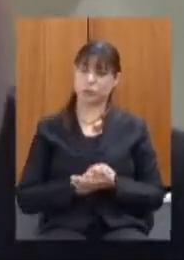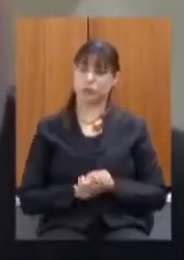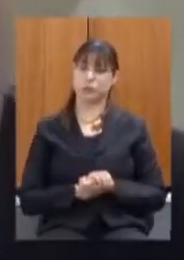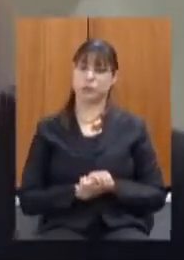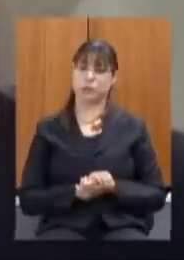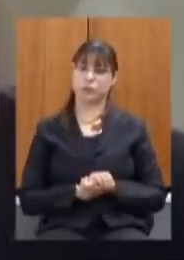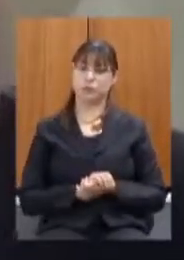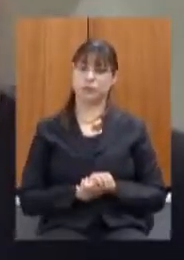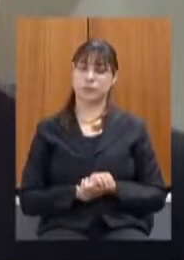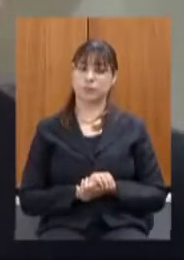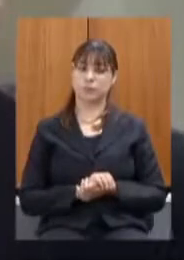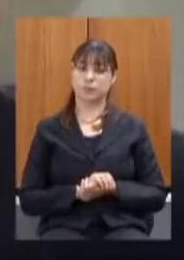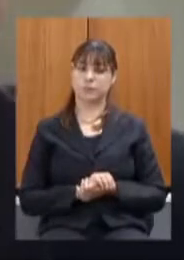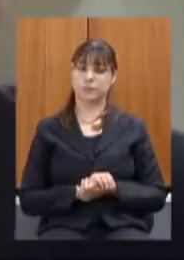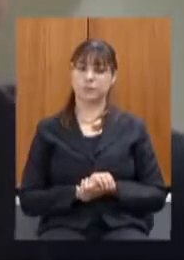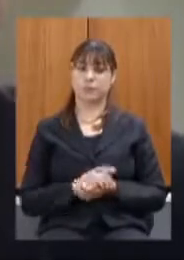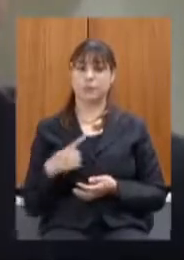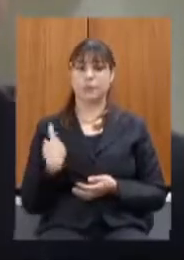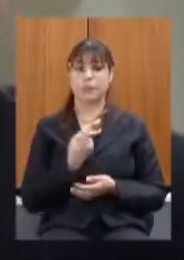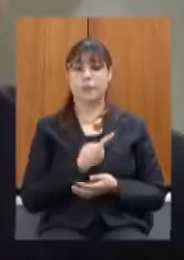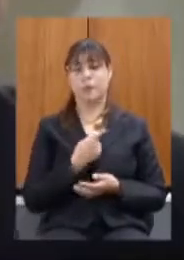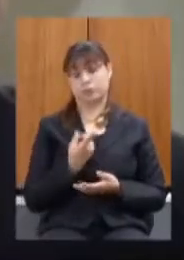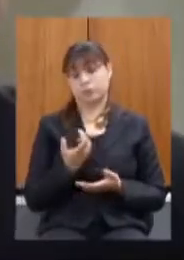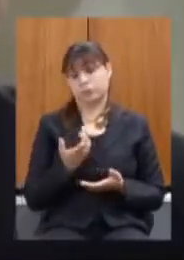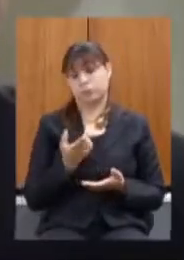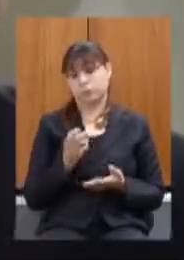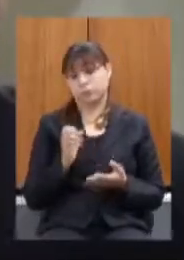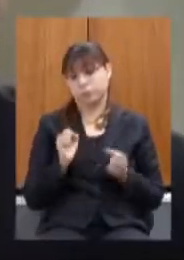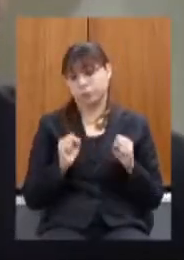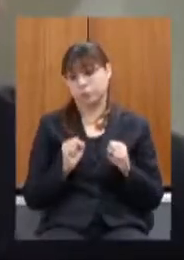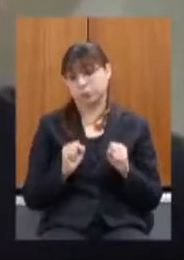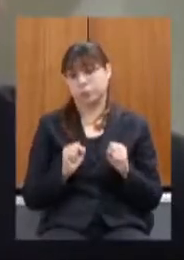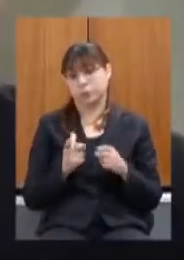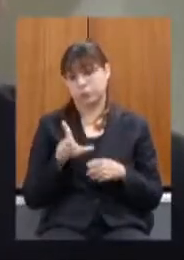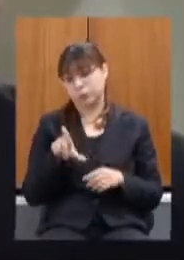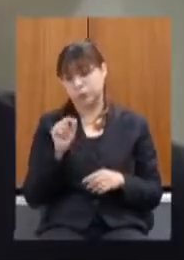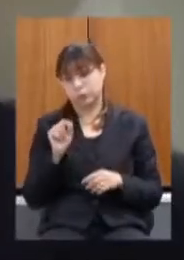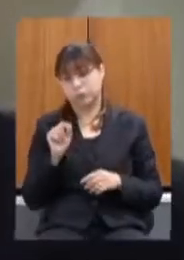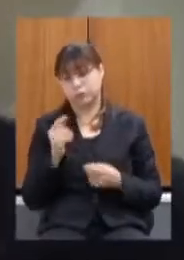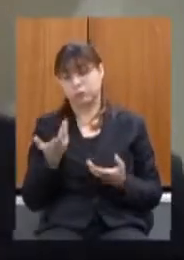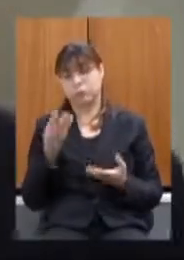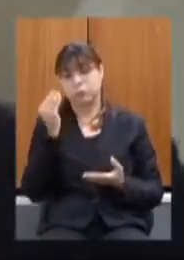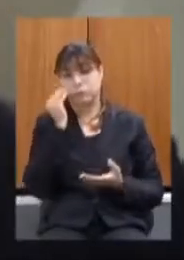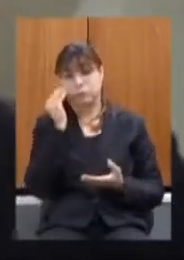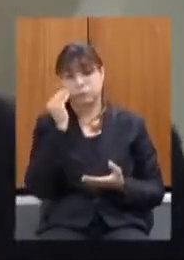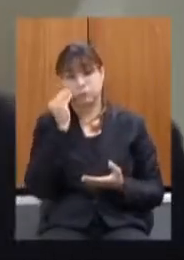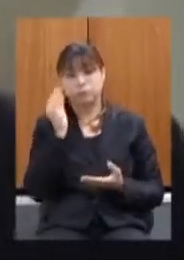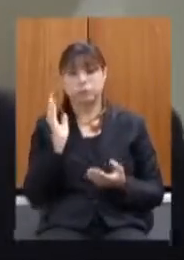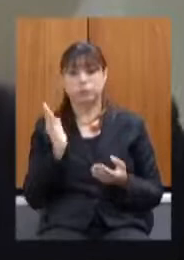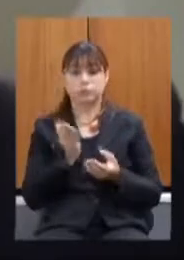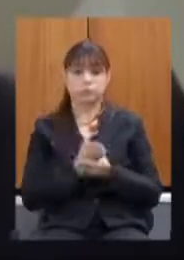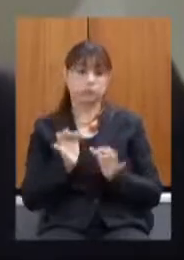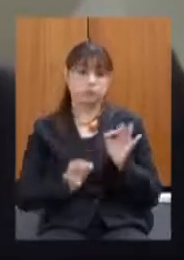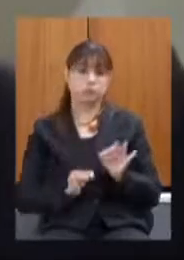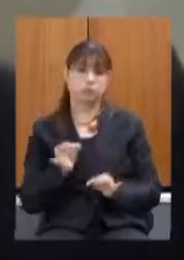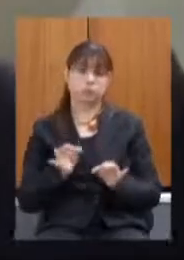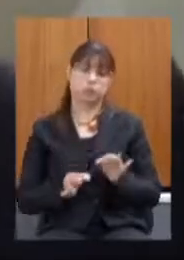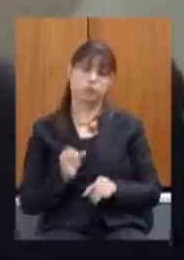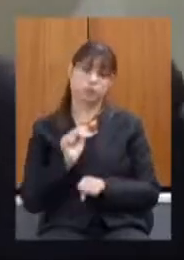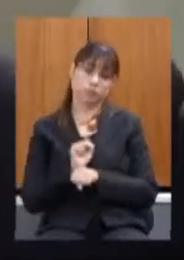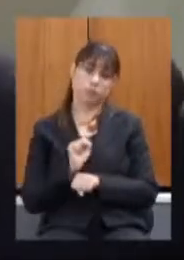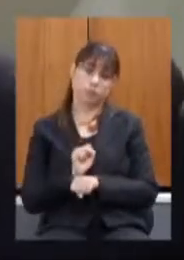que nós sempre temos a opção e nunca foi tirada de ir para julgamento e decisão judicial